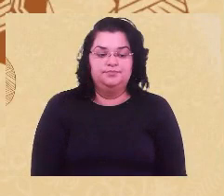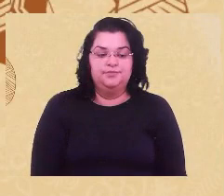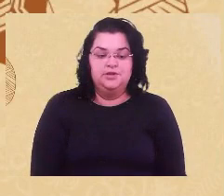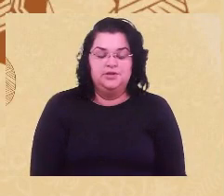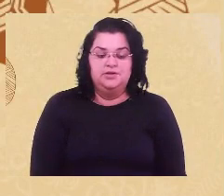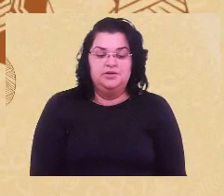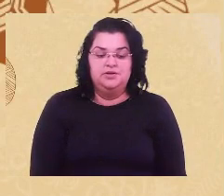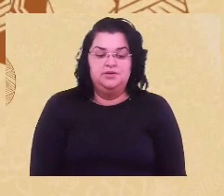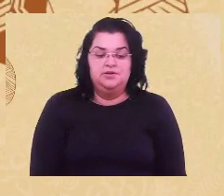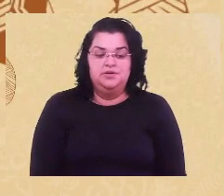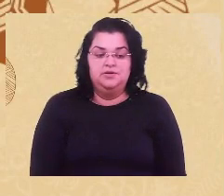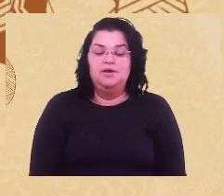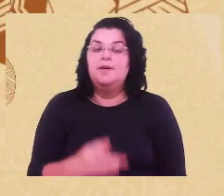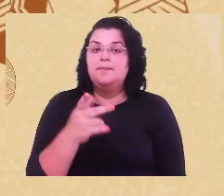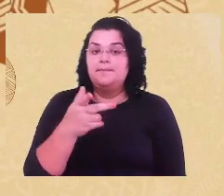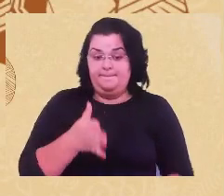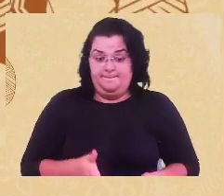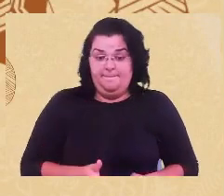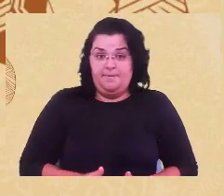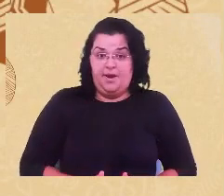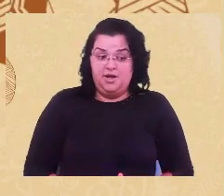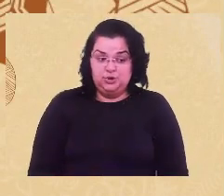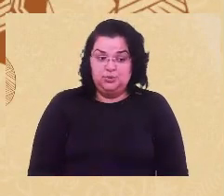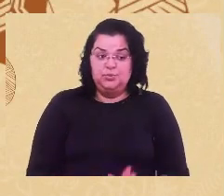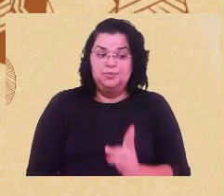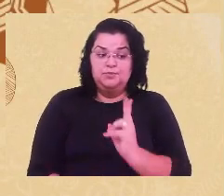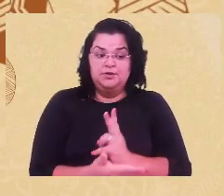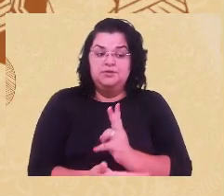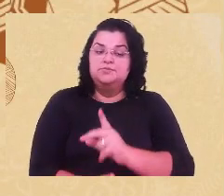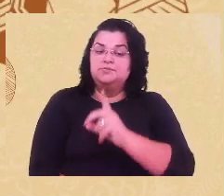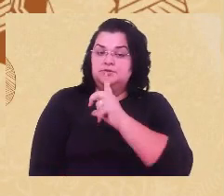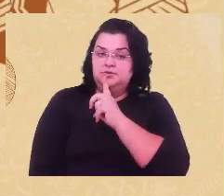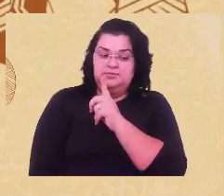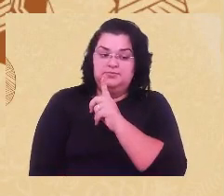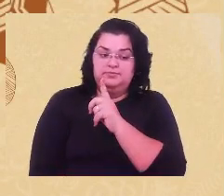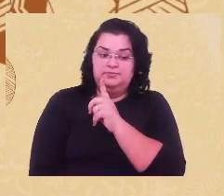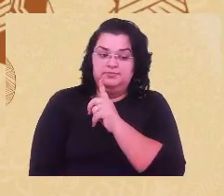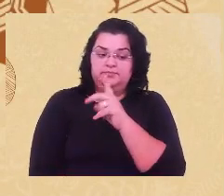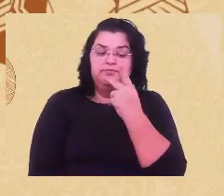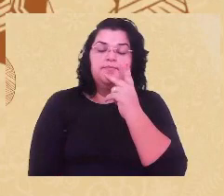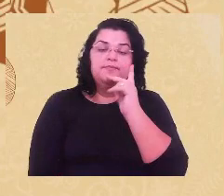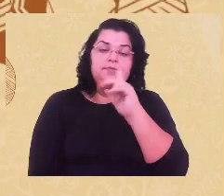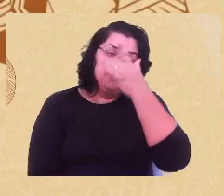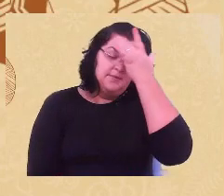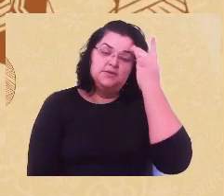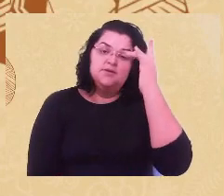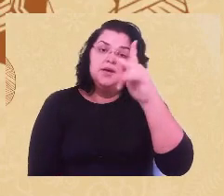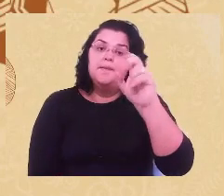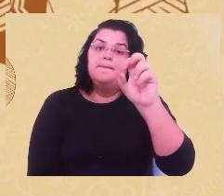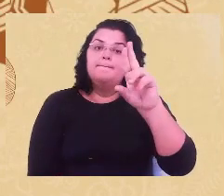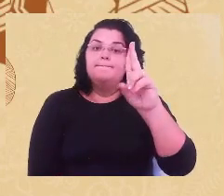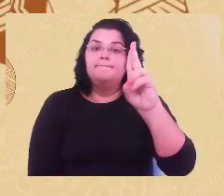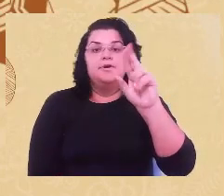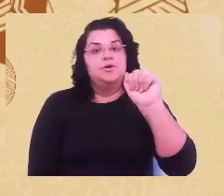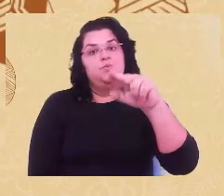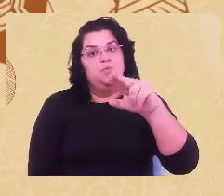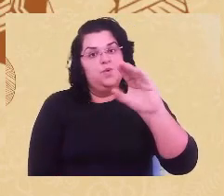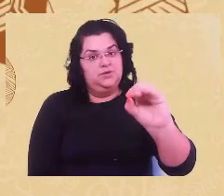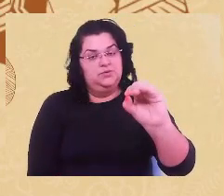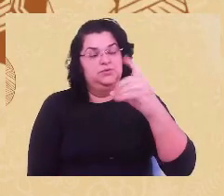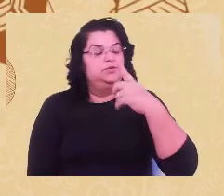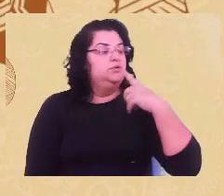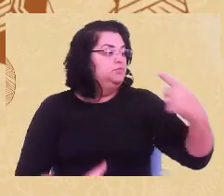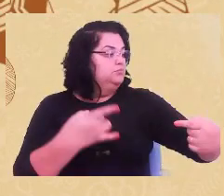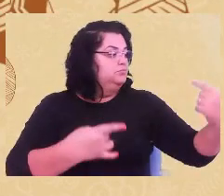Parto do trabalho de Aníbal Quirrano, como pesquisador peruano, importante dessa discussão do bojo decolonial.